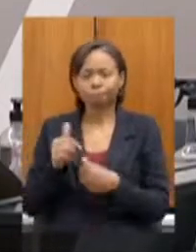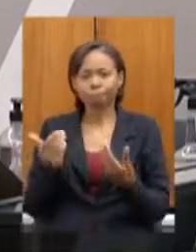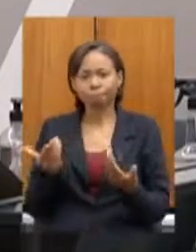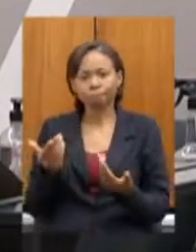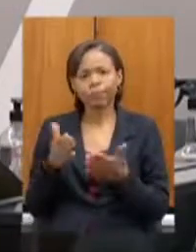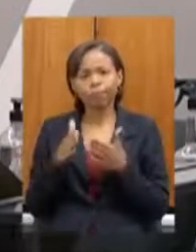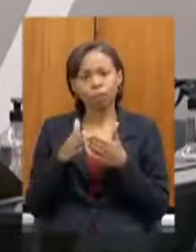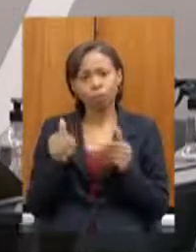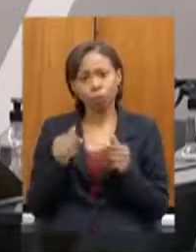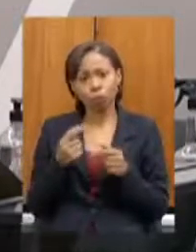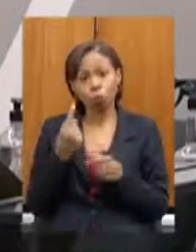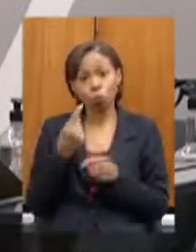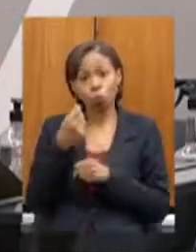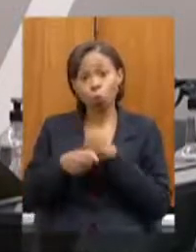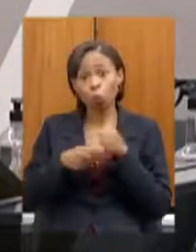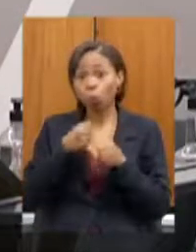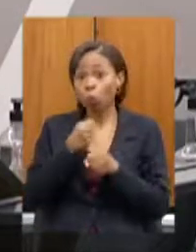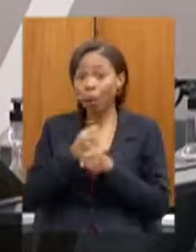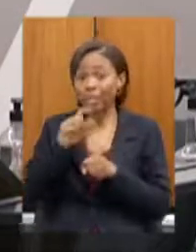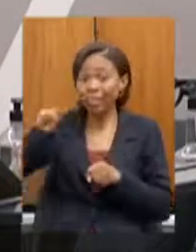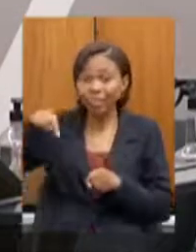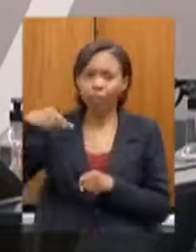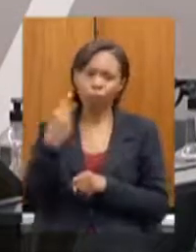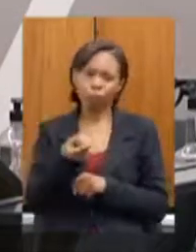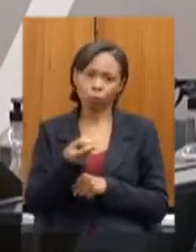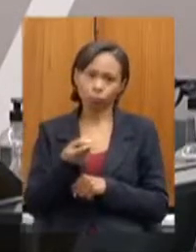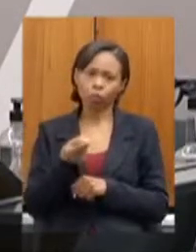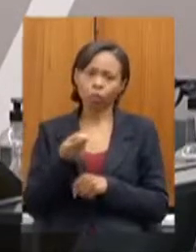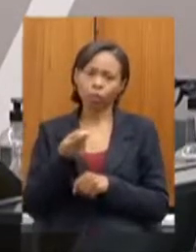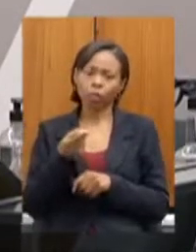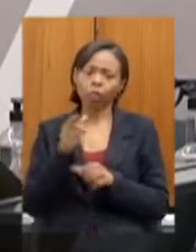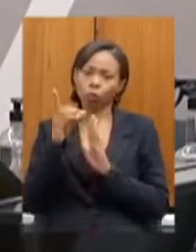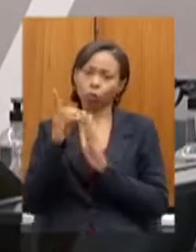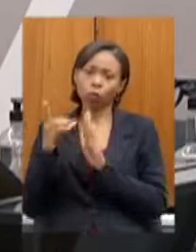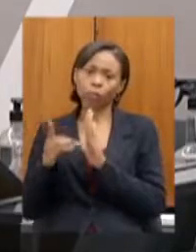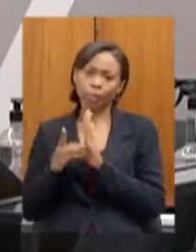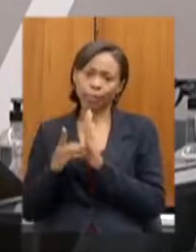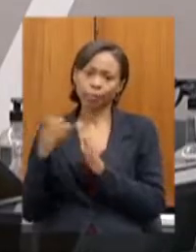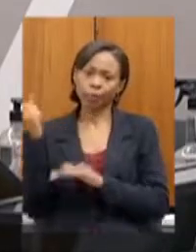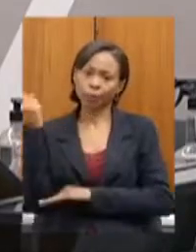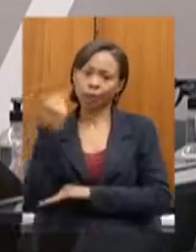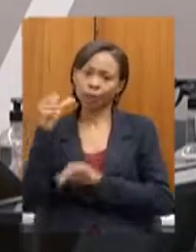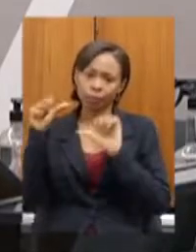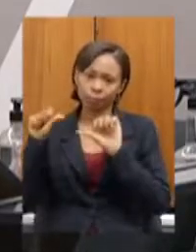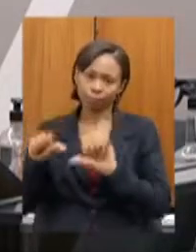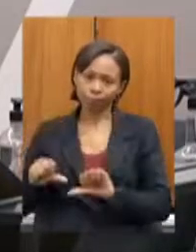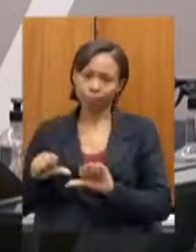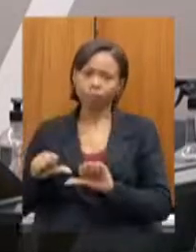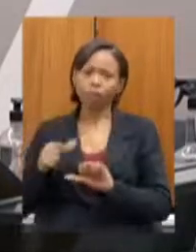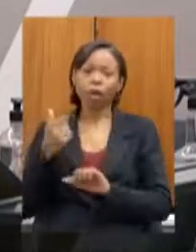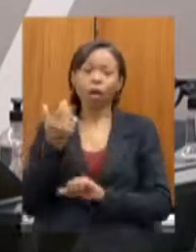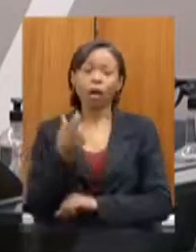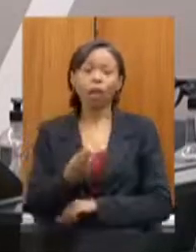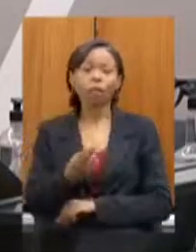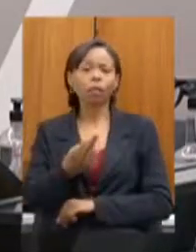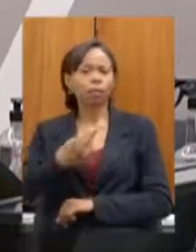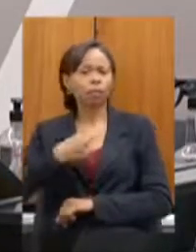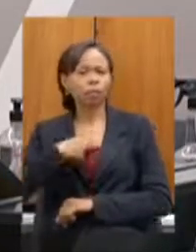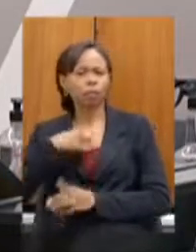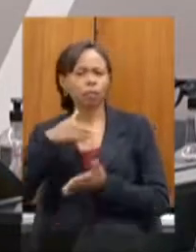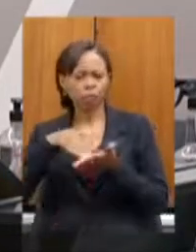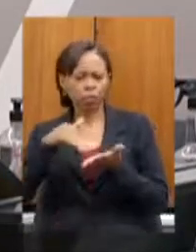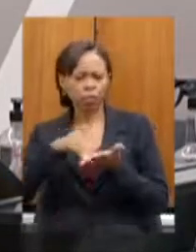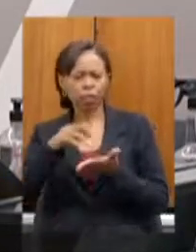um ano após o término desse decreto de calamidade pública recebi uma resposta da CEINFRA